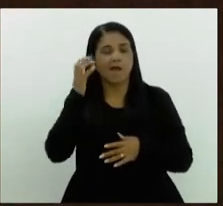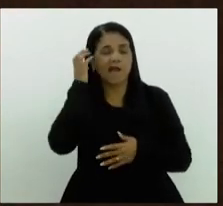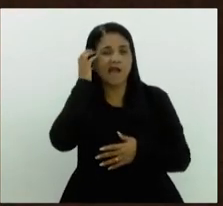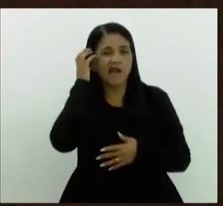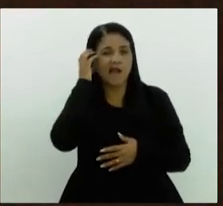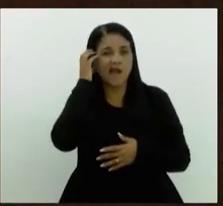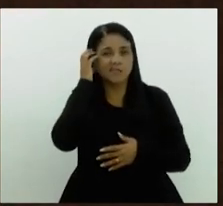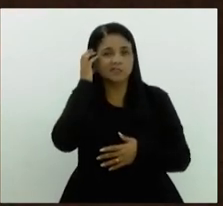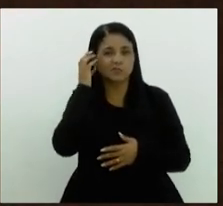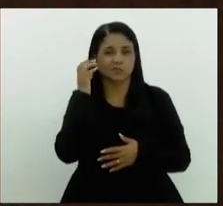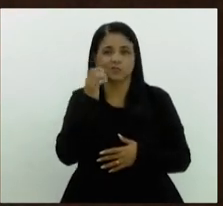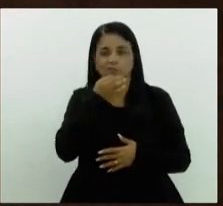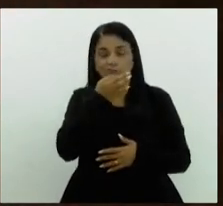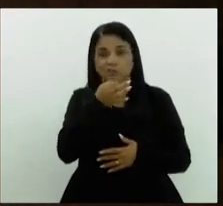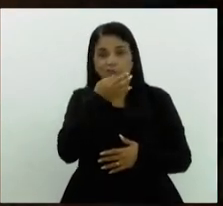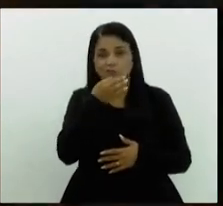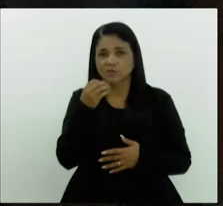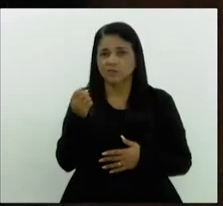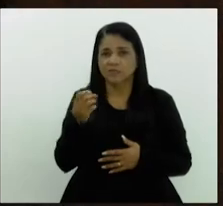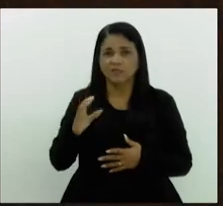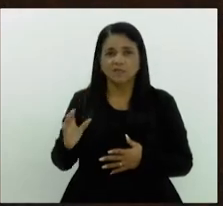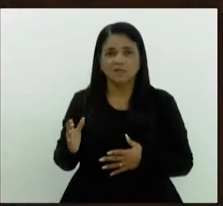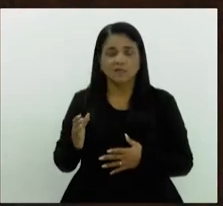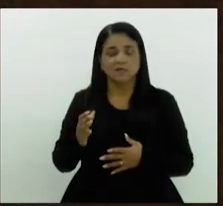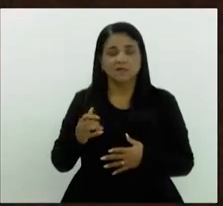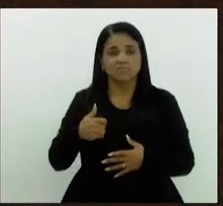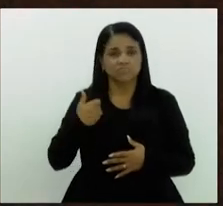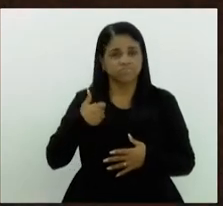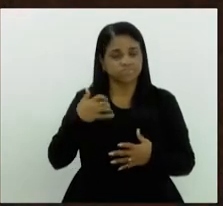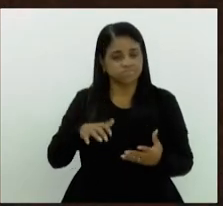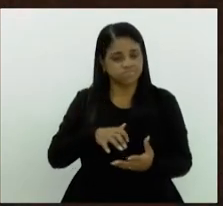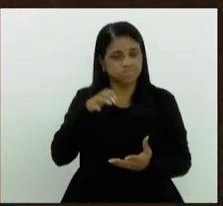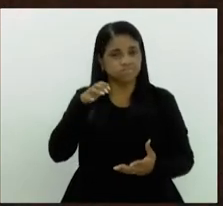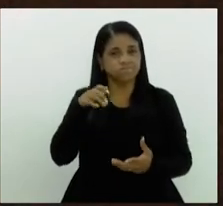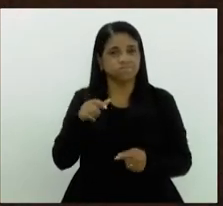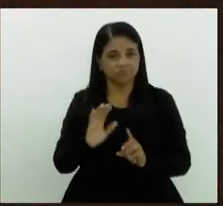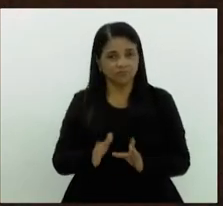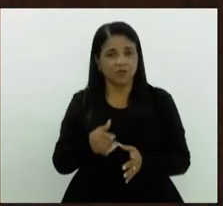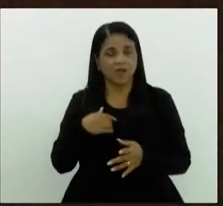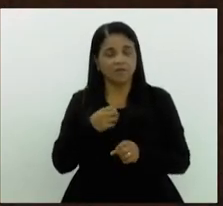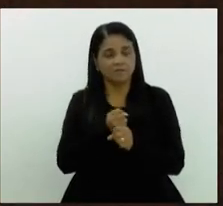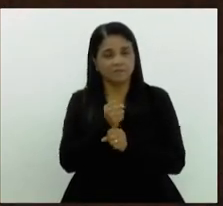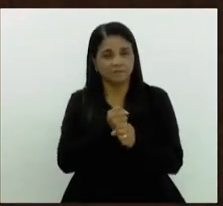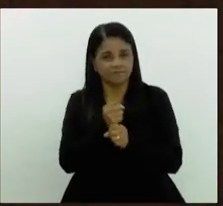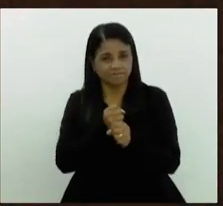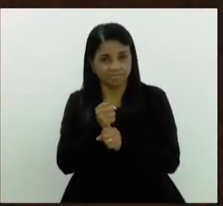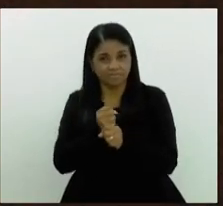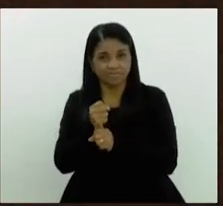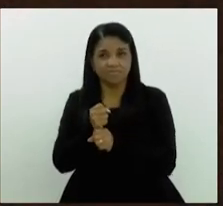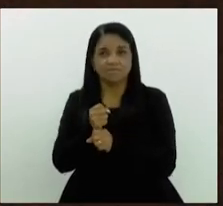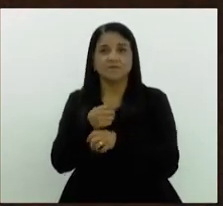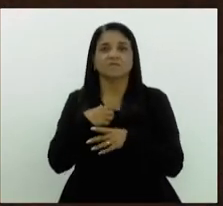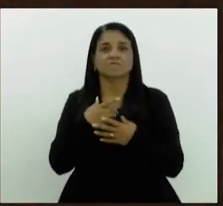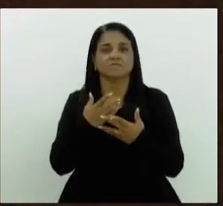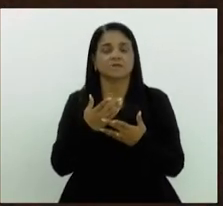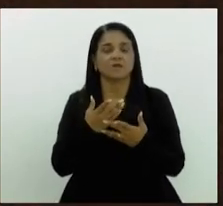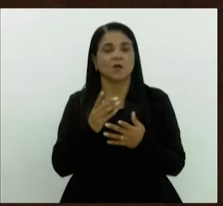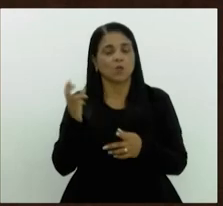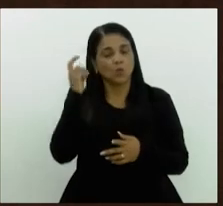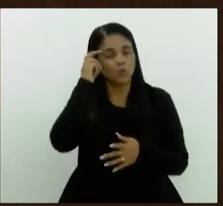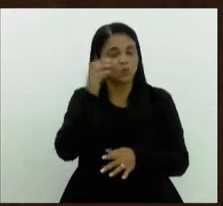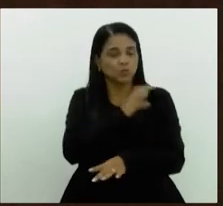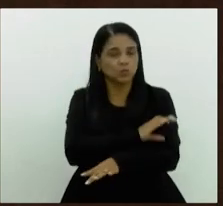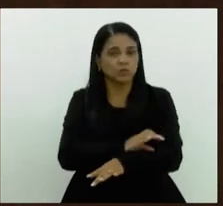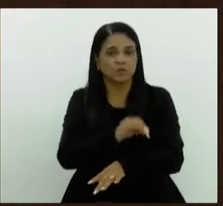contribuindo muito também para a história da cultura, da música carioca. Obrigado, senhor presidente, obrigado, parabéns, deputada